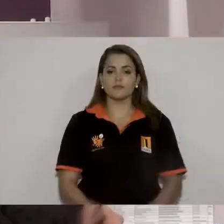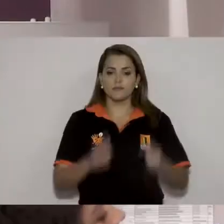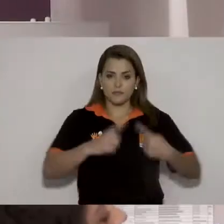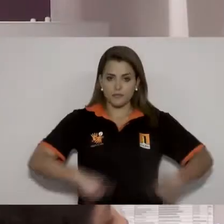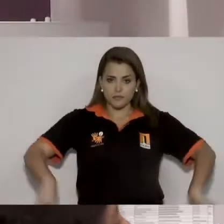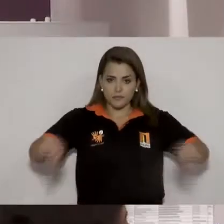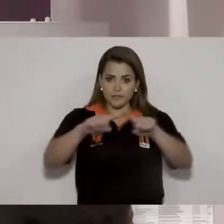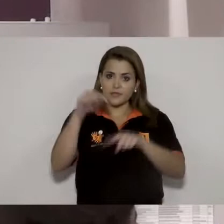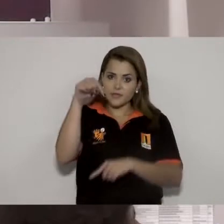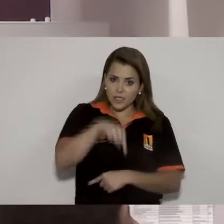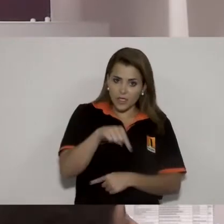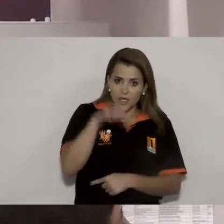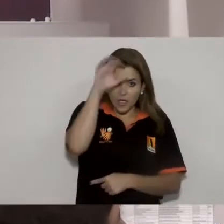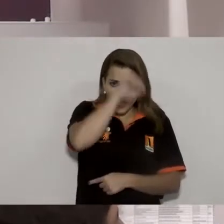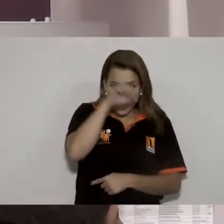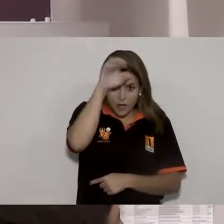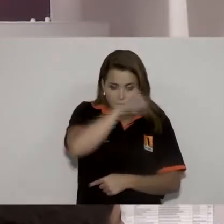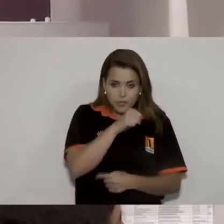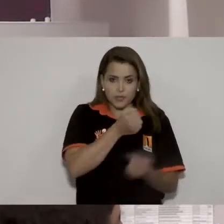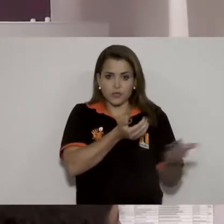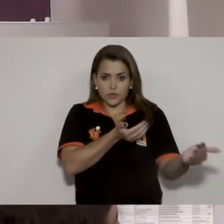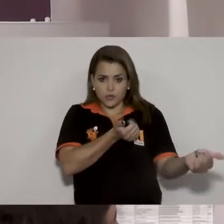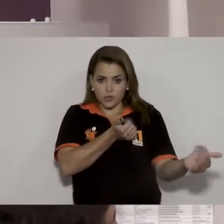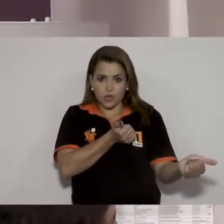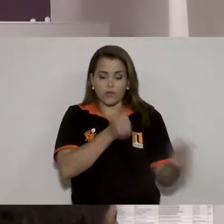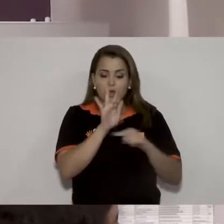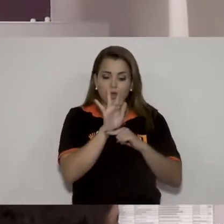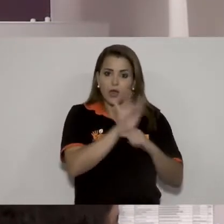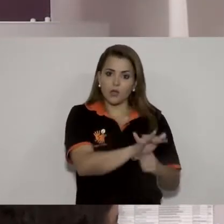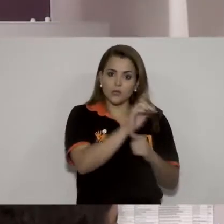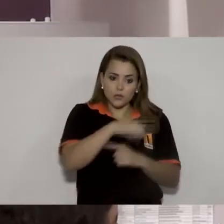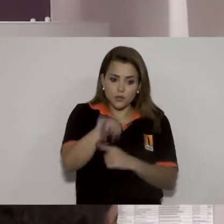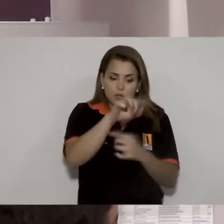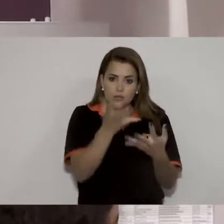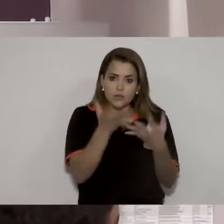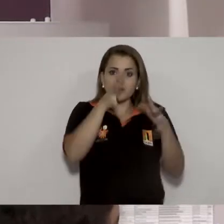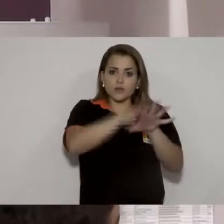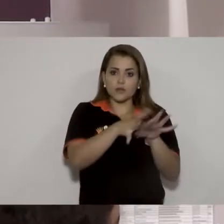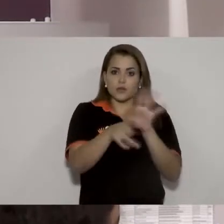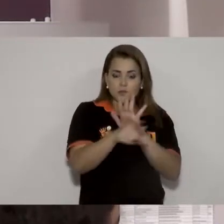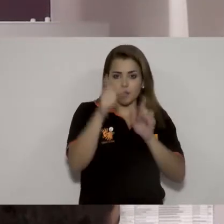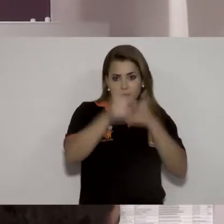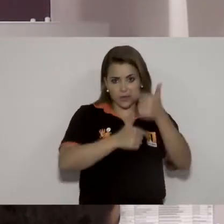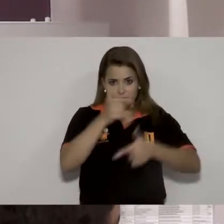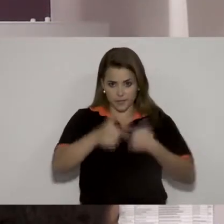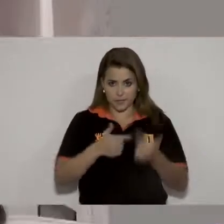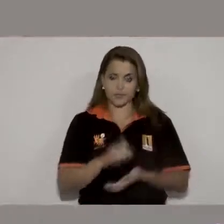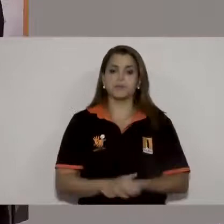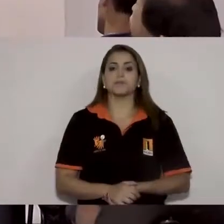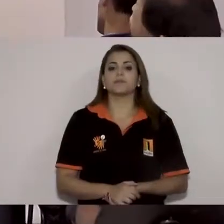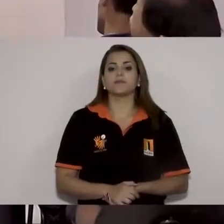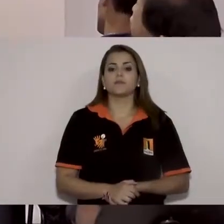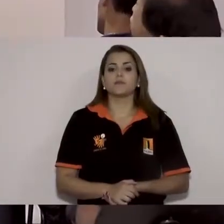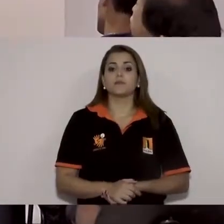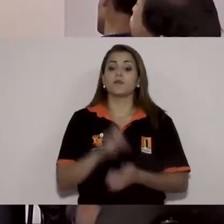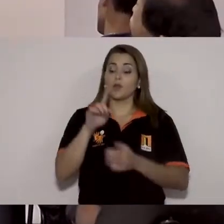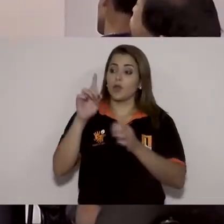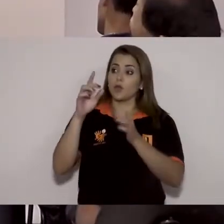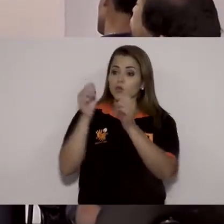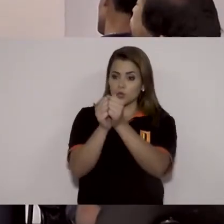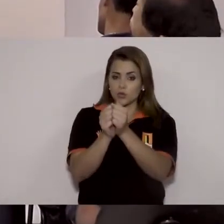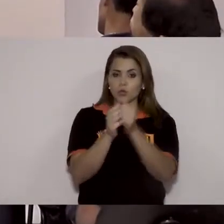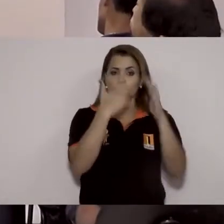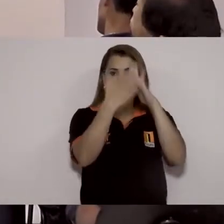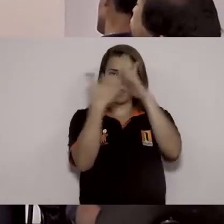Nós, do Mais Aprendiz, fazemos a inclusão do jovem acontecer através do Programa de Aprendizagem Profissional. Em parceria com